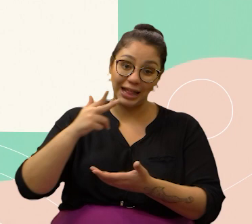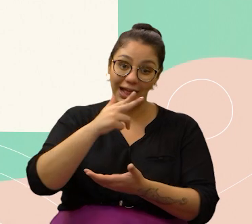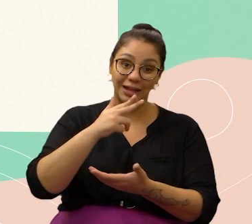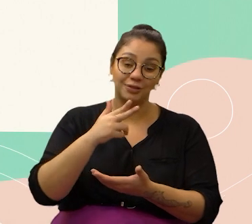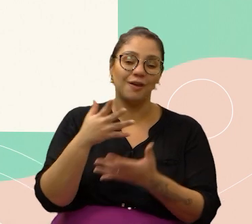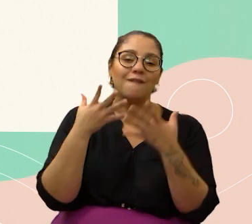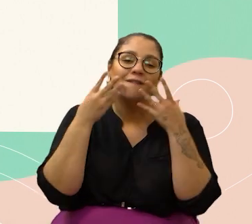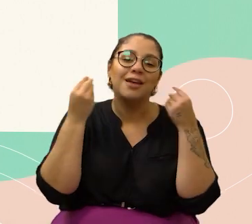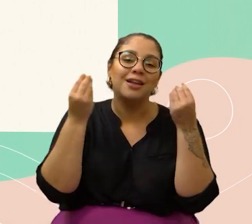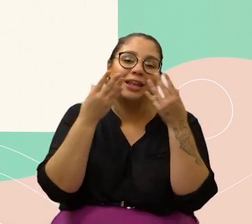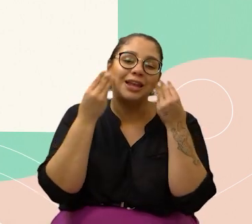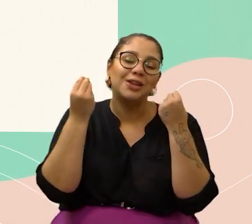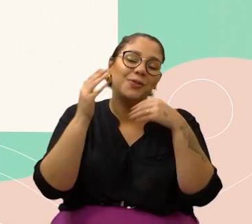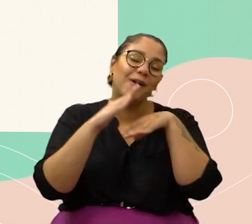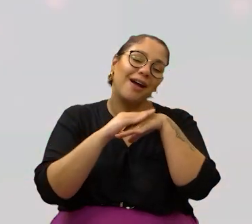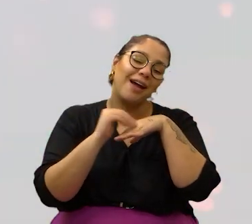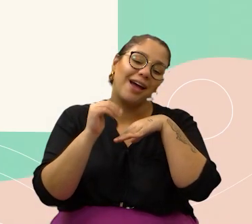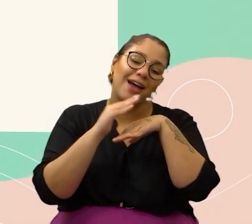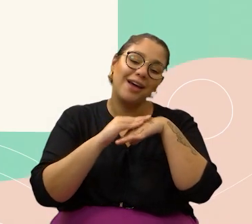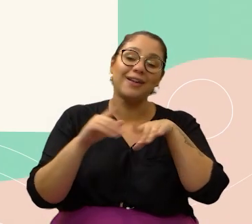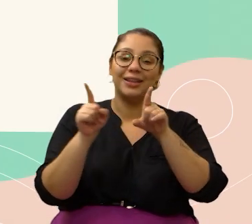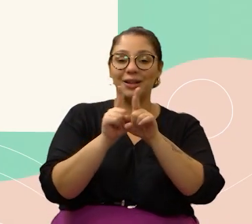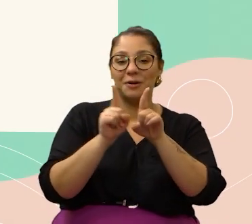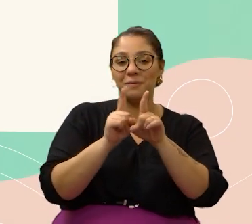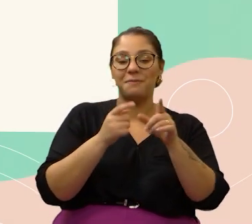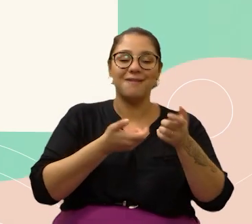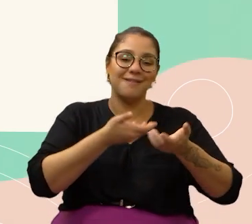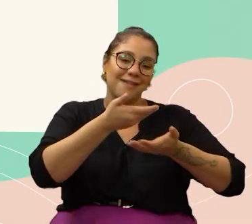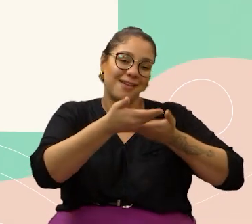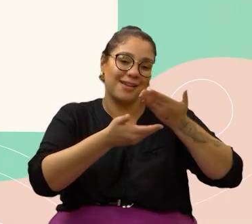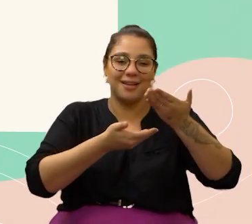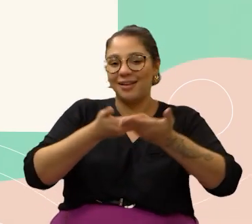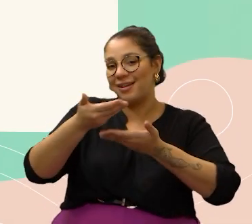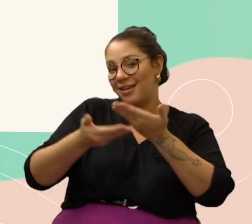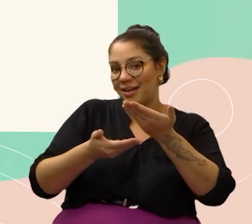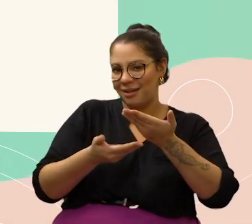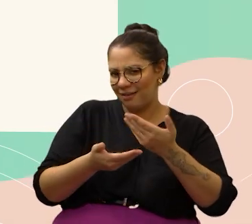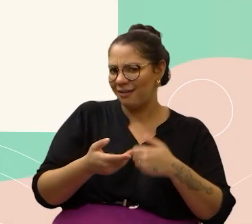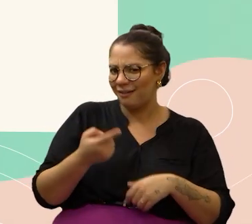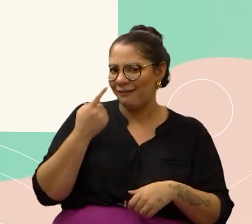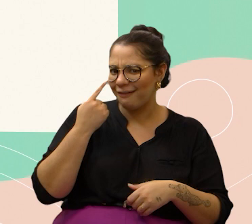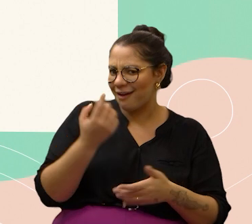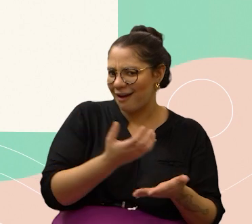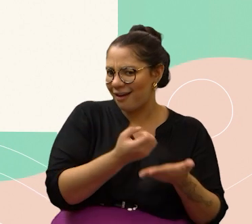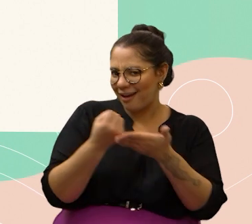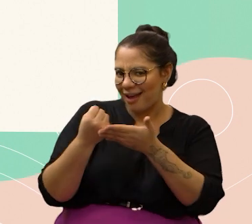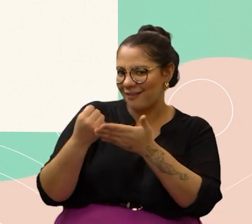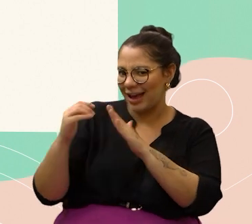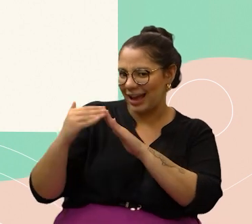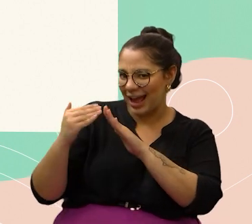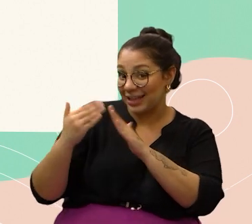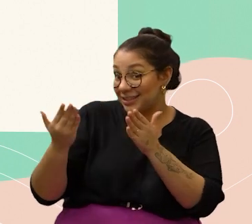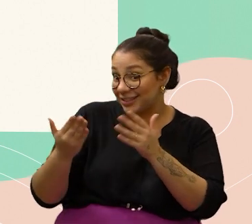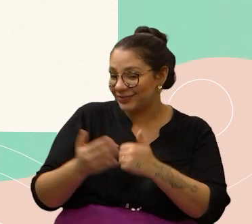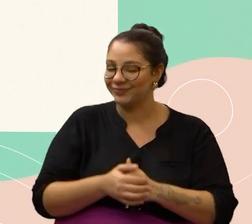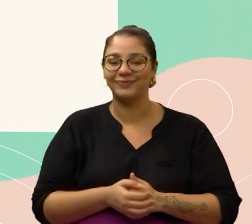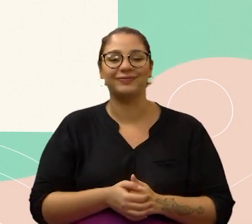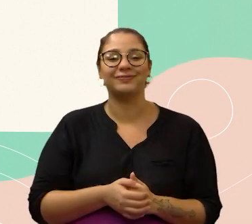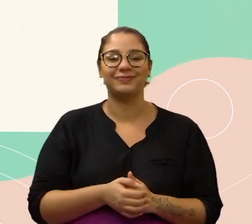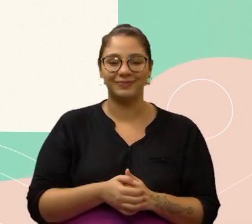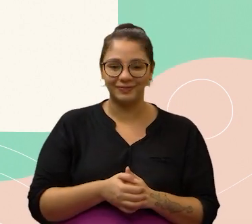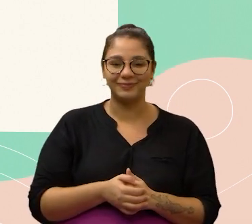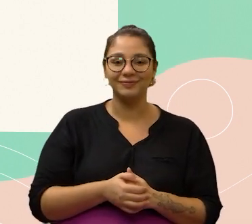muito brincalhão e dócil. O Dylan é um gato adulto, de porte médio e castrado. Esse